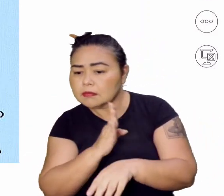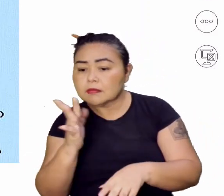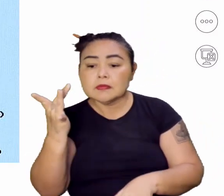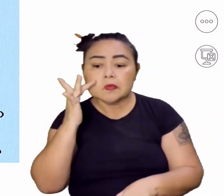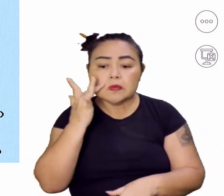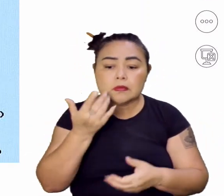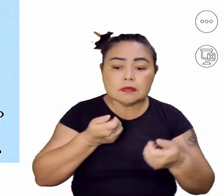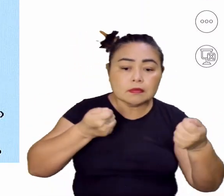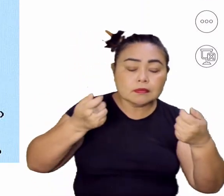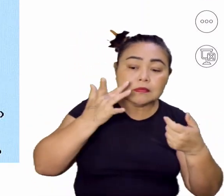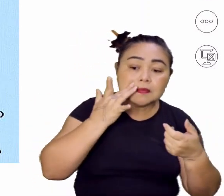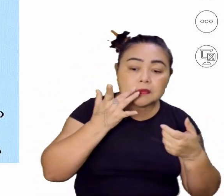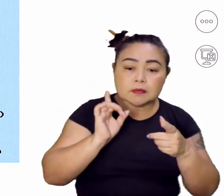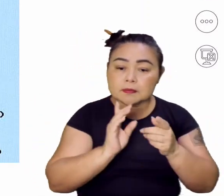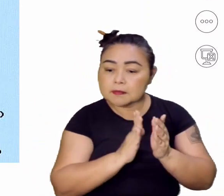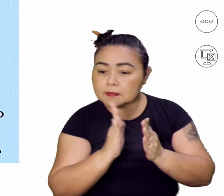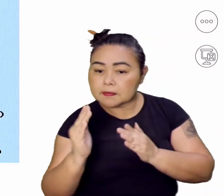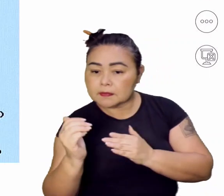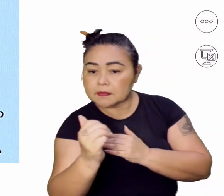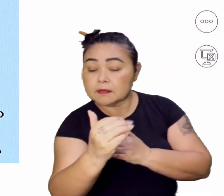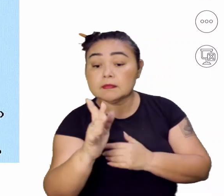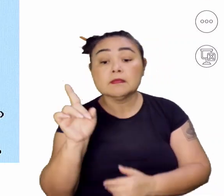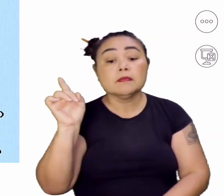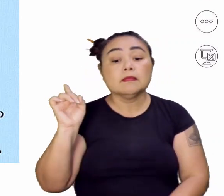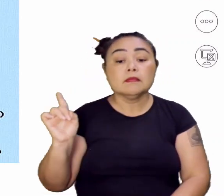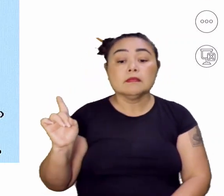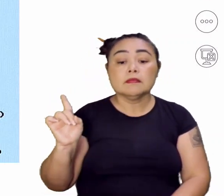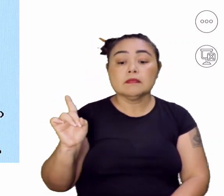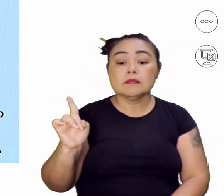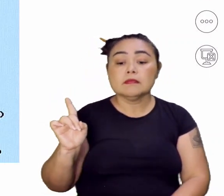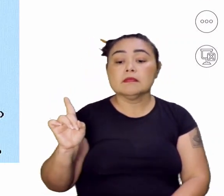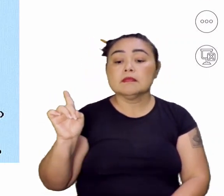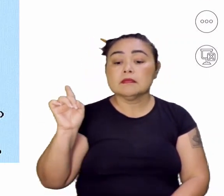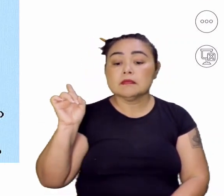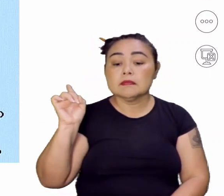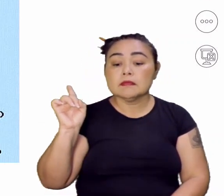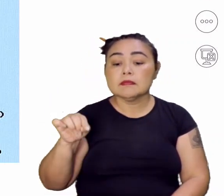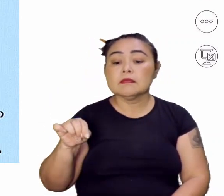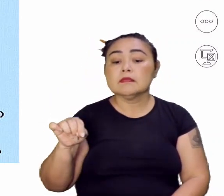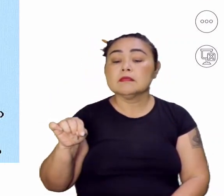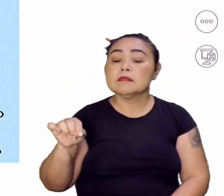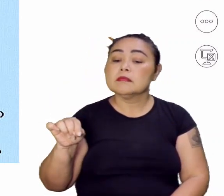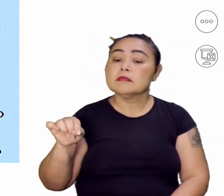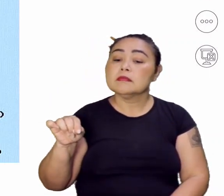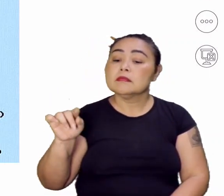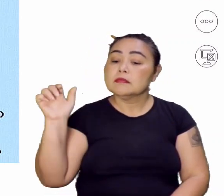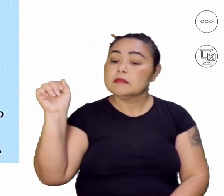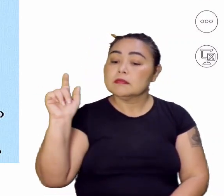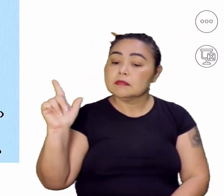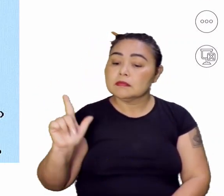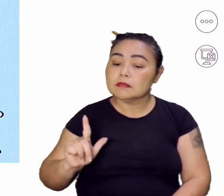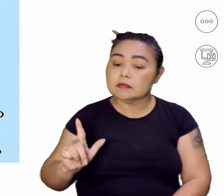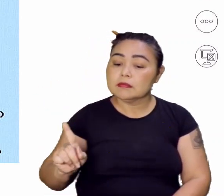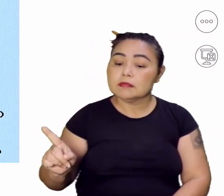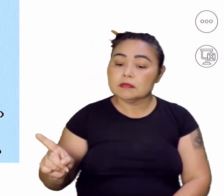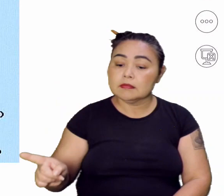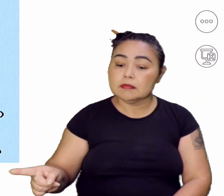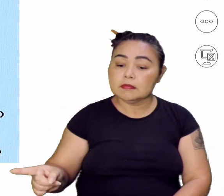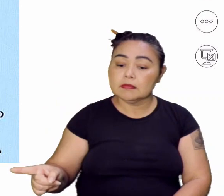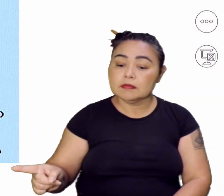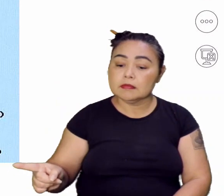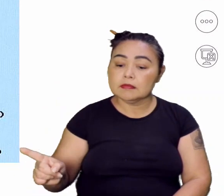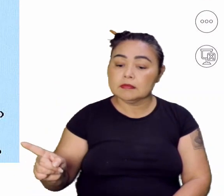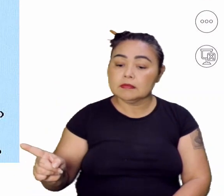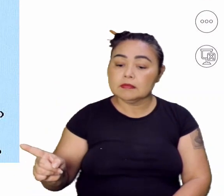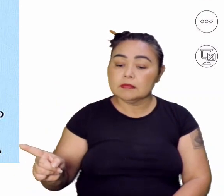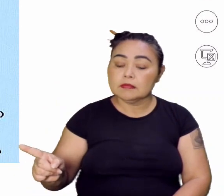as bandeiras de prospecção. O sertantismo de contrato aí seria o de azul. Então,